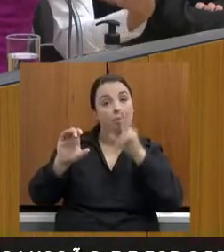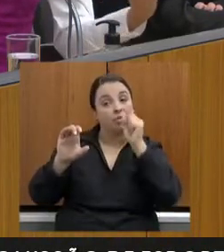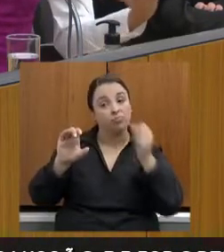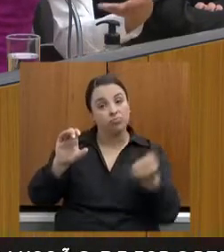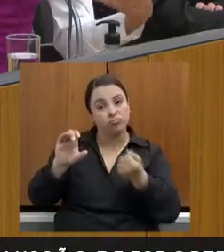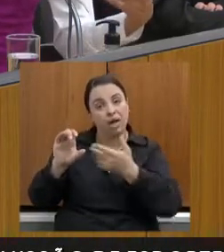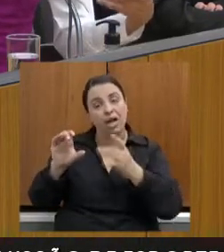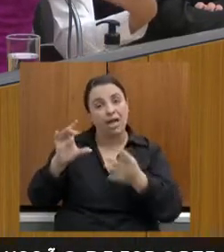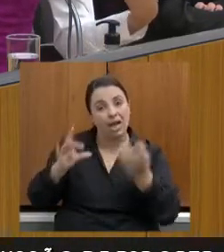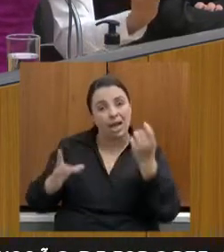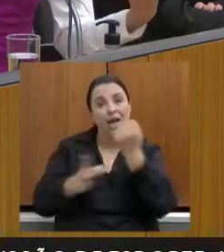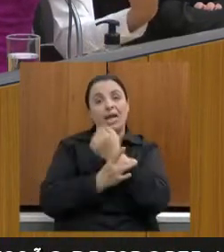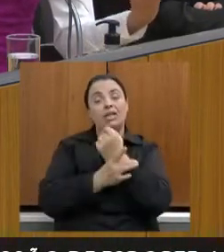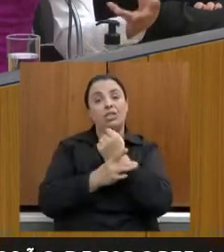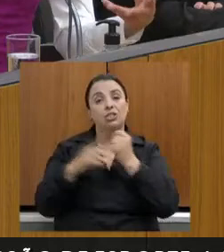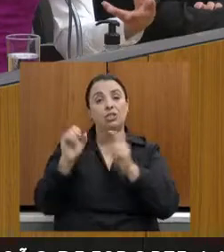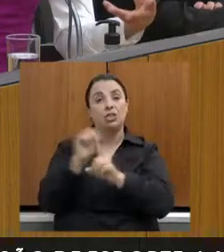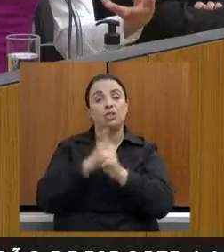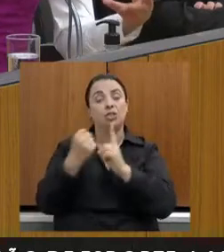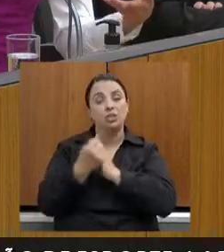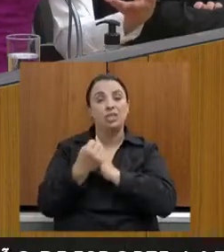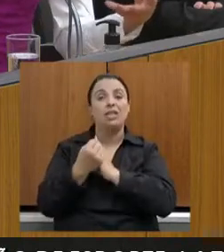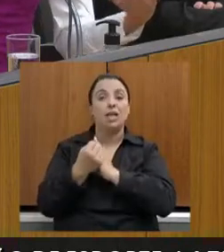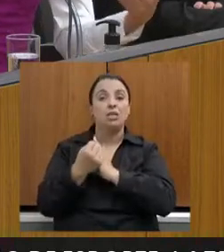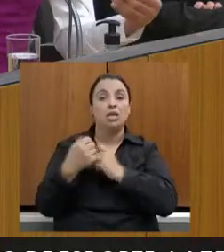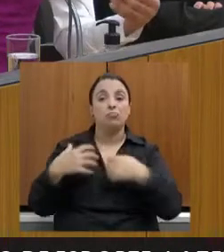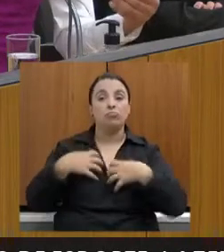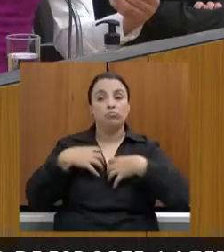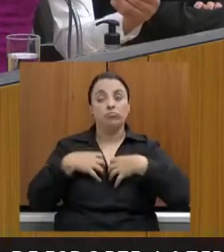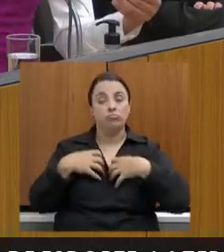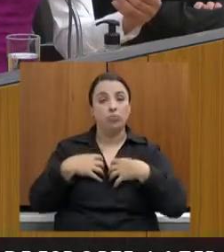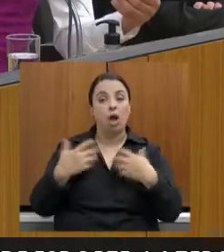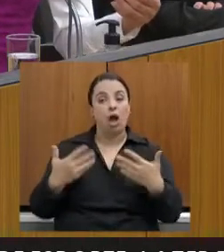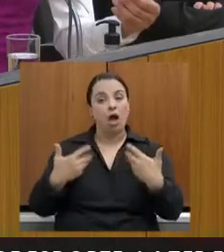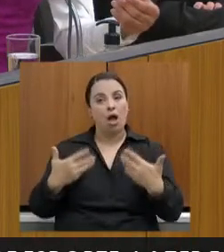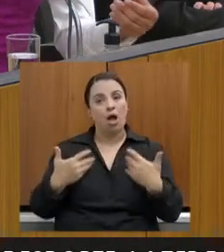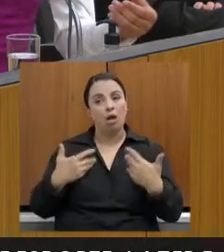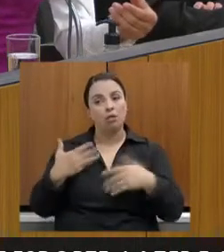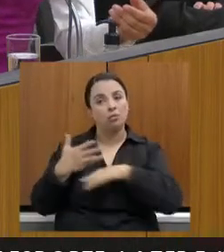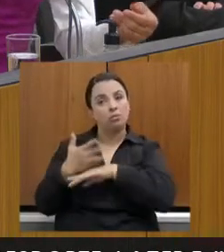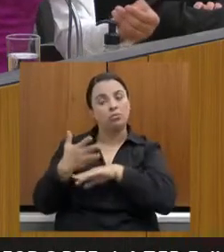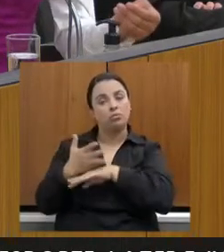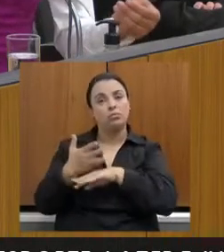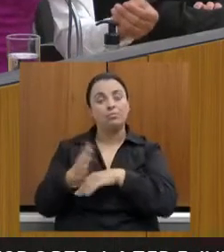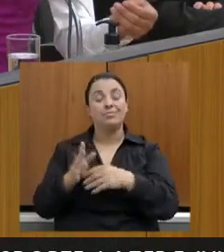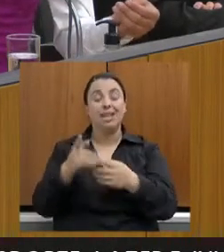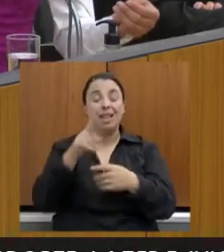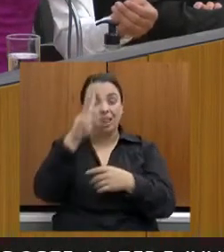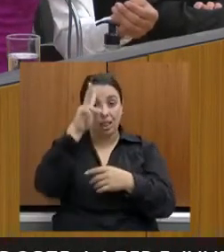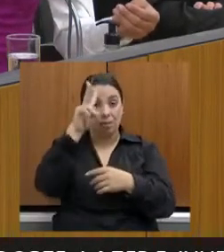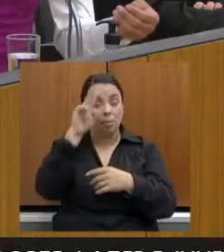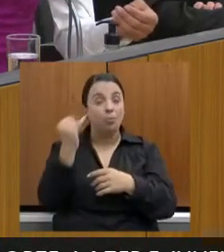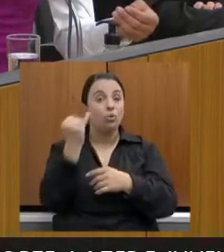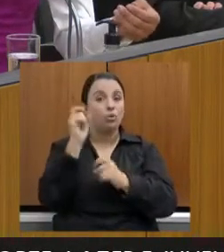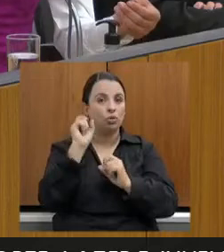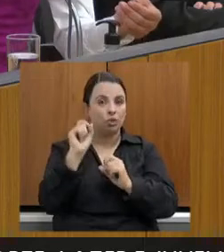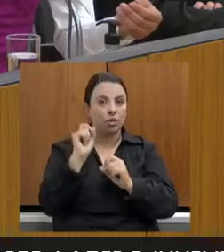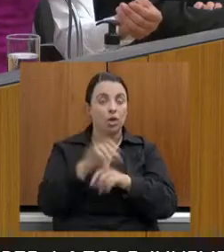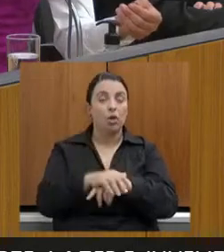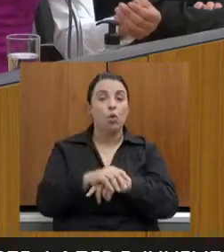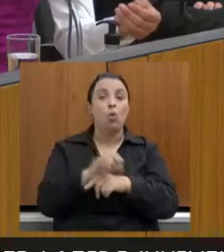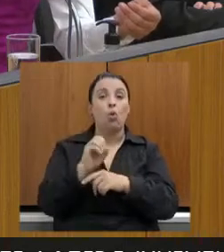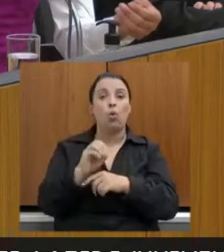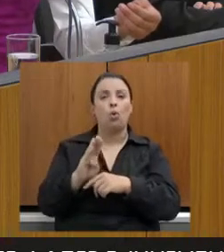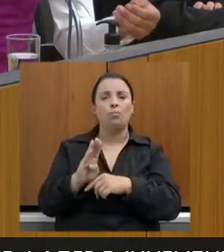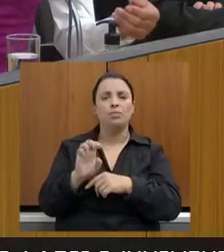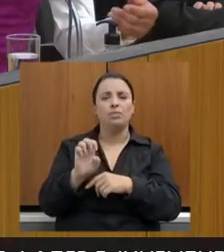de fortalecer para que a sociedade se sinta motivada a participar. E lembrei de uma coisa muito importante, porque o Observatório do Esporte, que também está